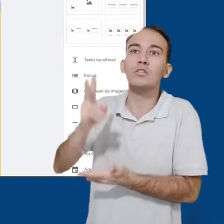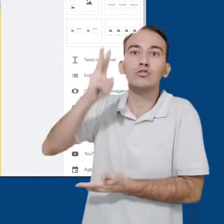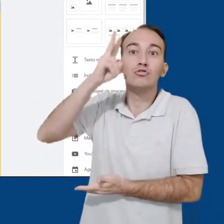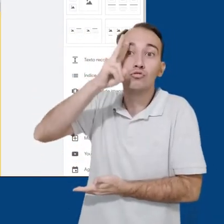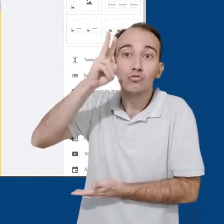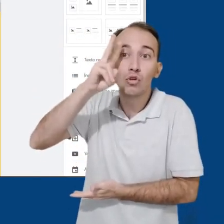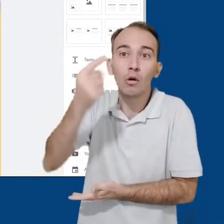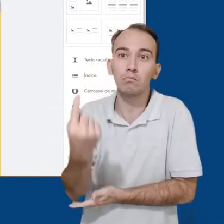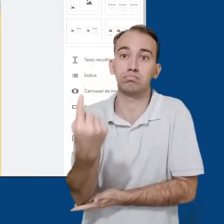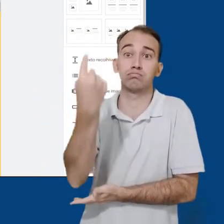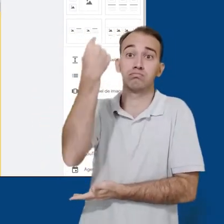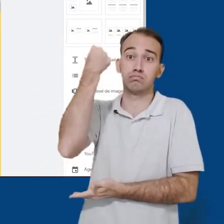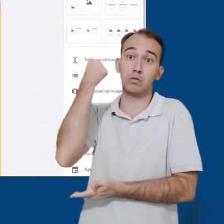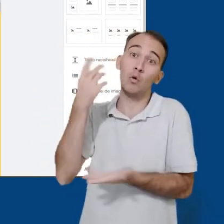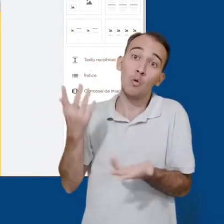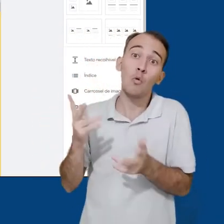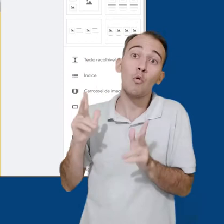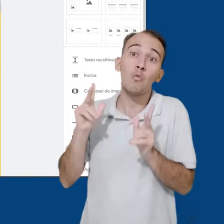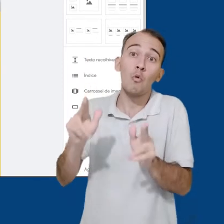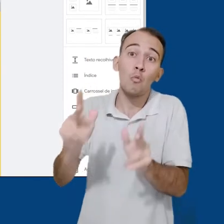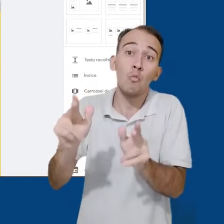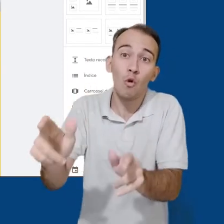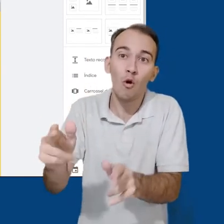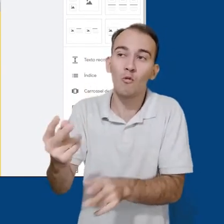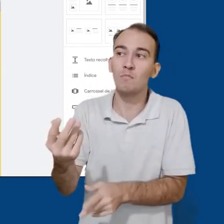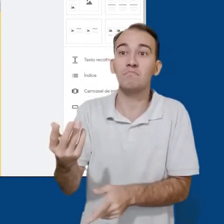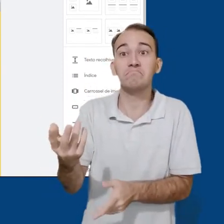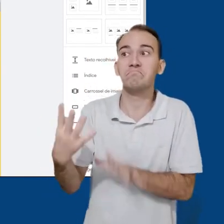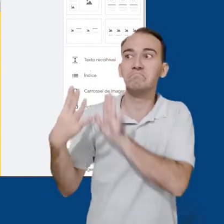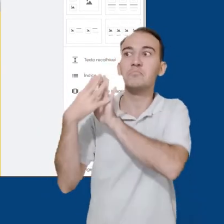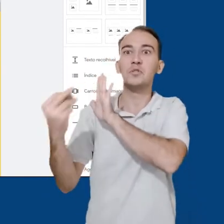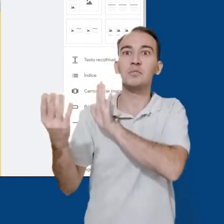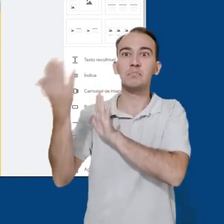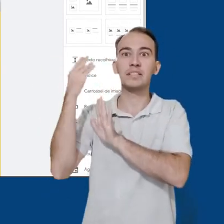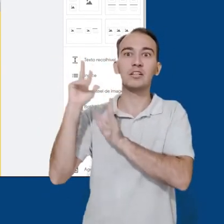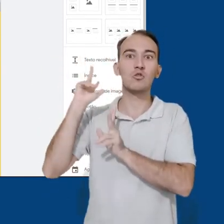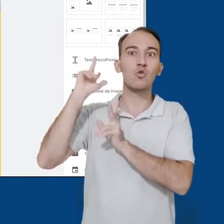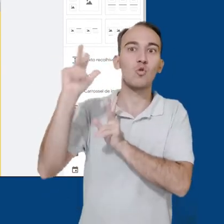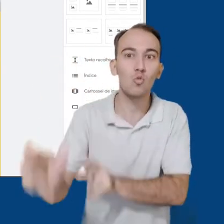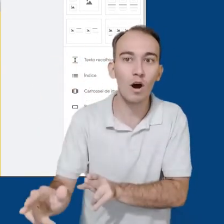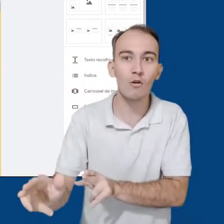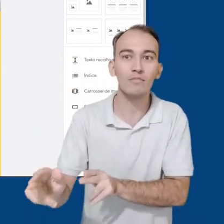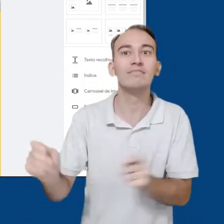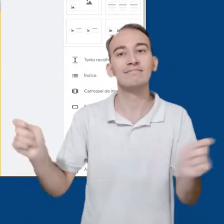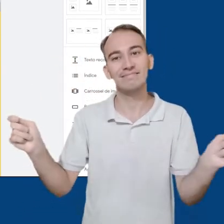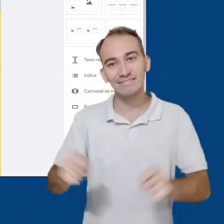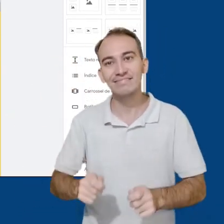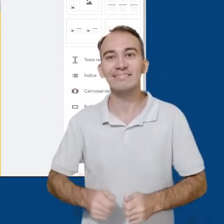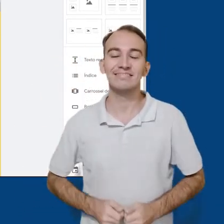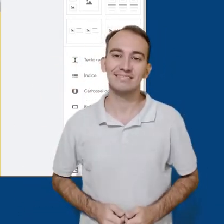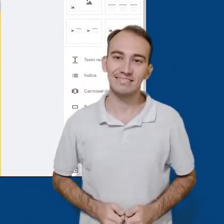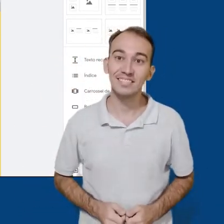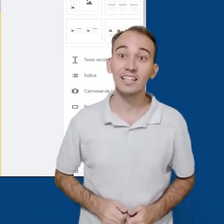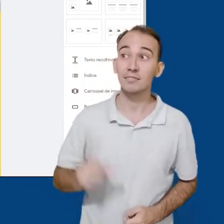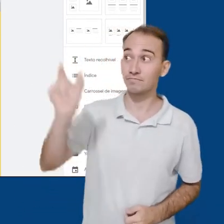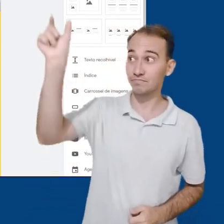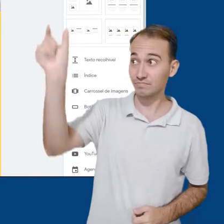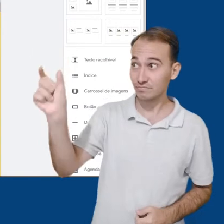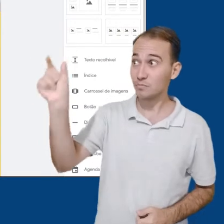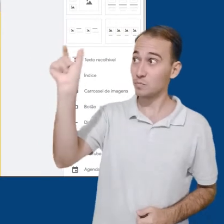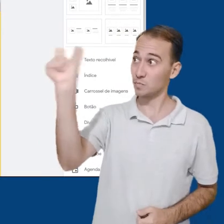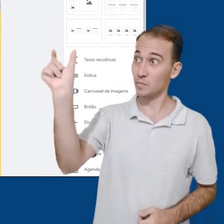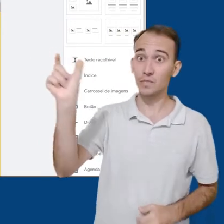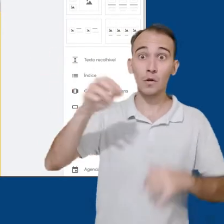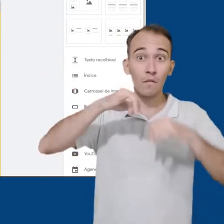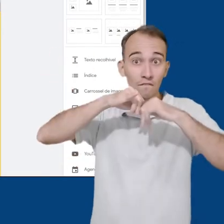versões, duplicar o site, entre outras informações. E o mais importante, o botão de publicação, que